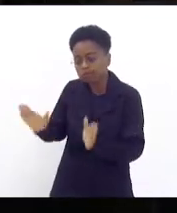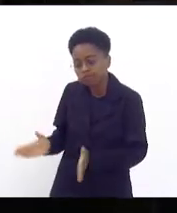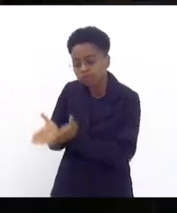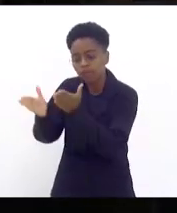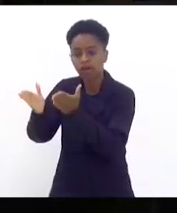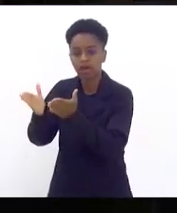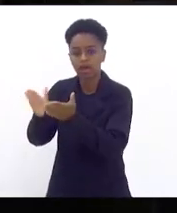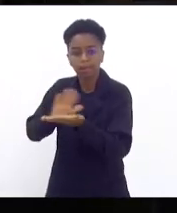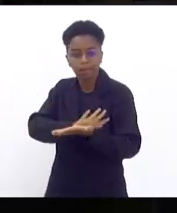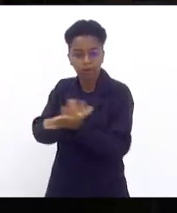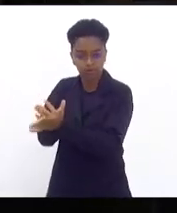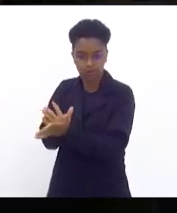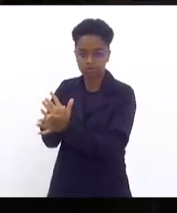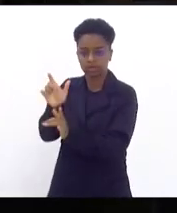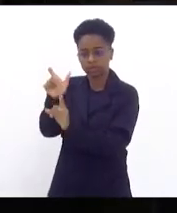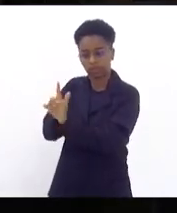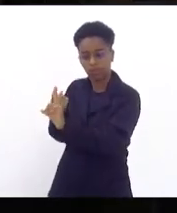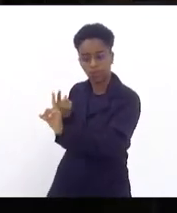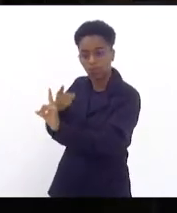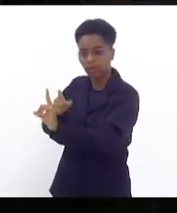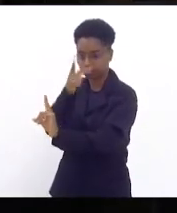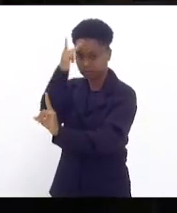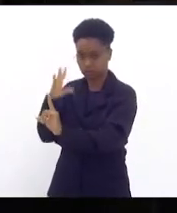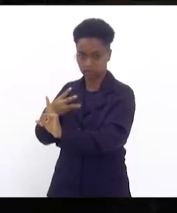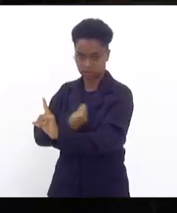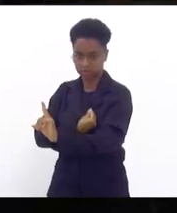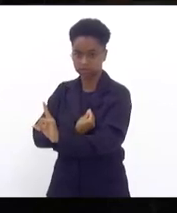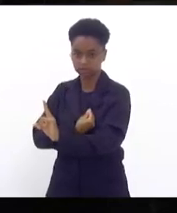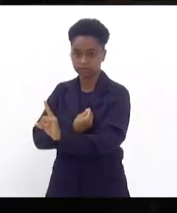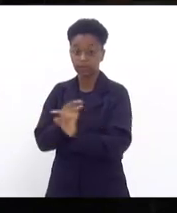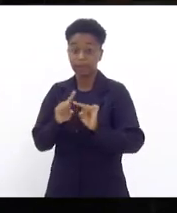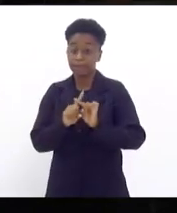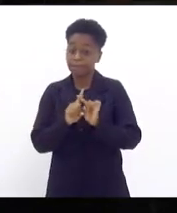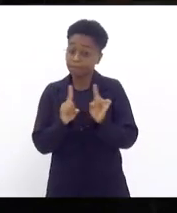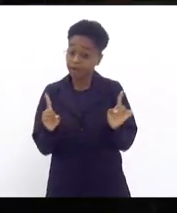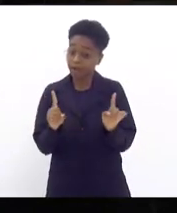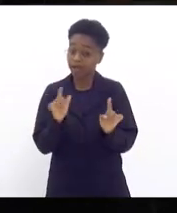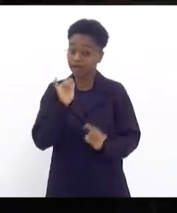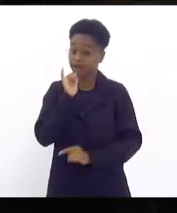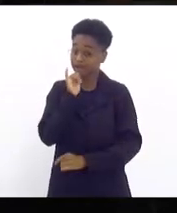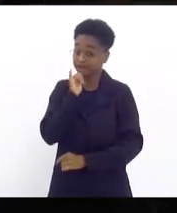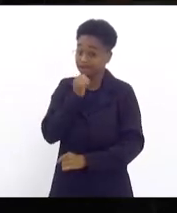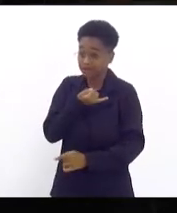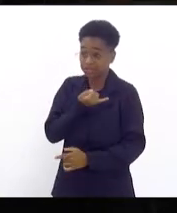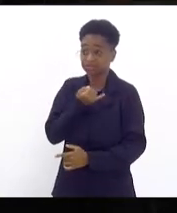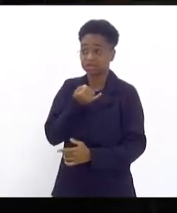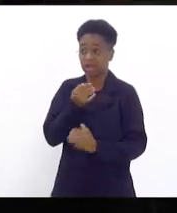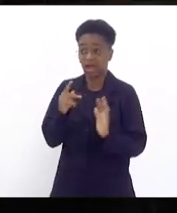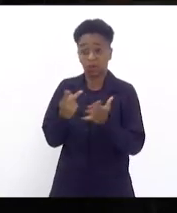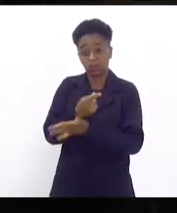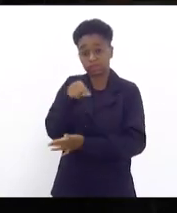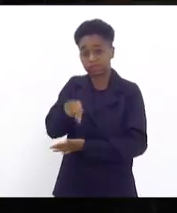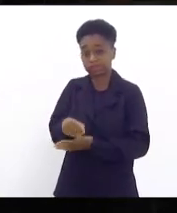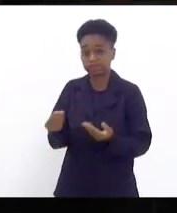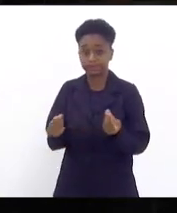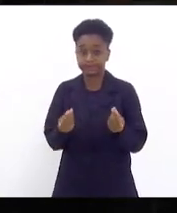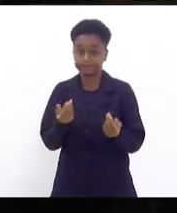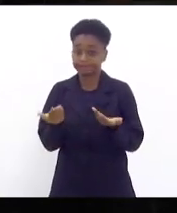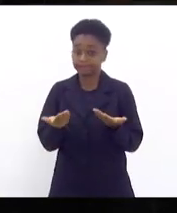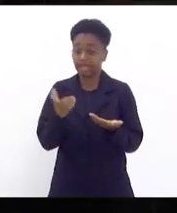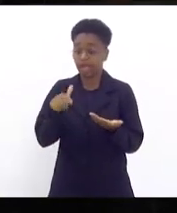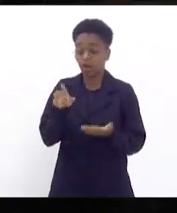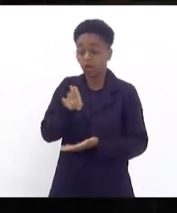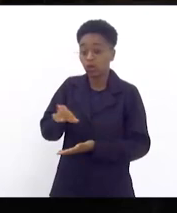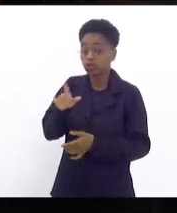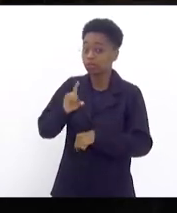transfobia. Mas, infelizmente, o que se debateu aqui foi o uso